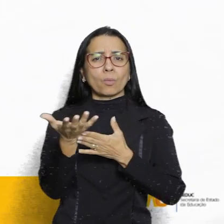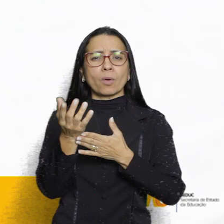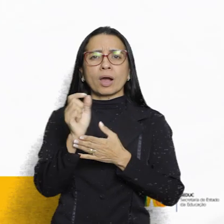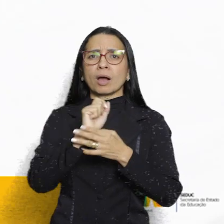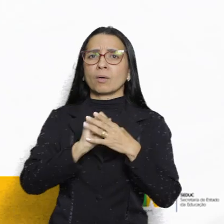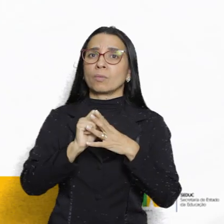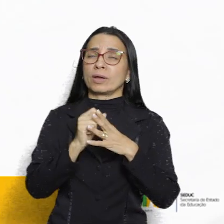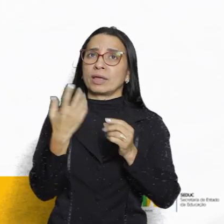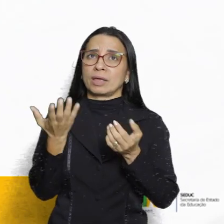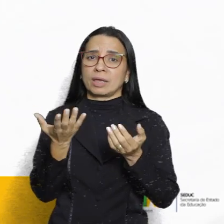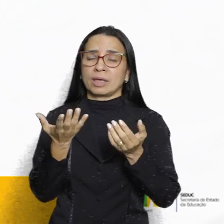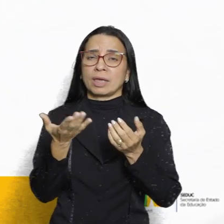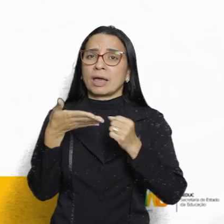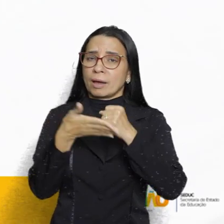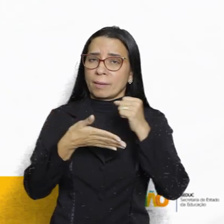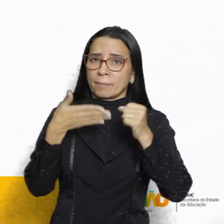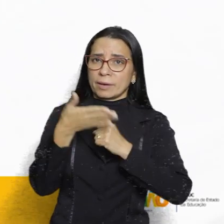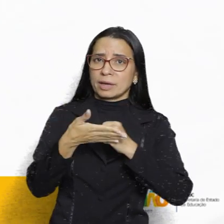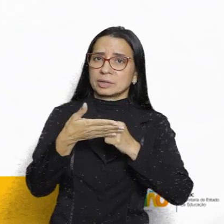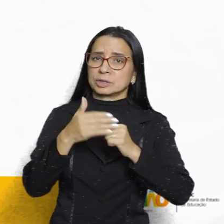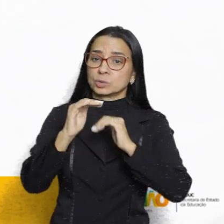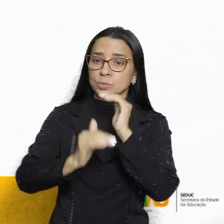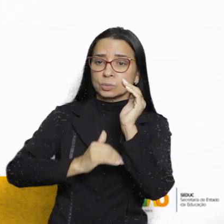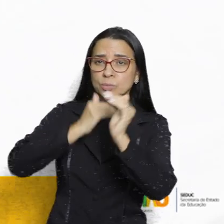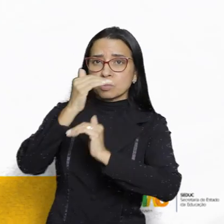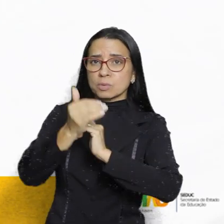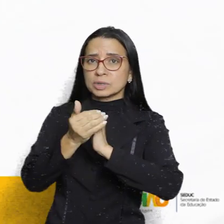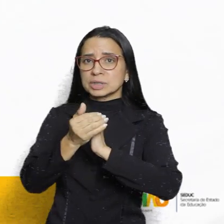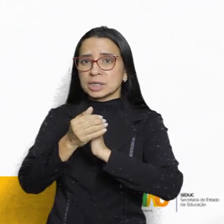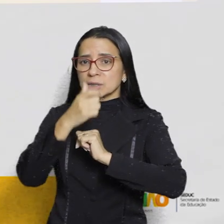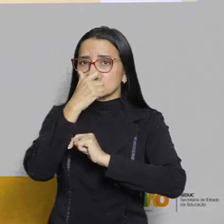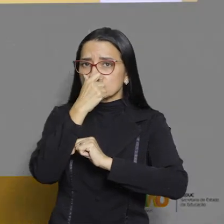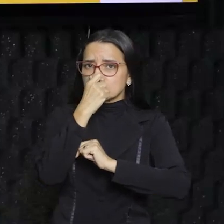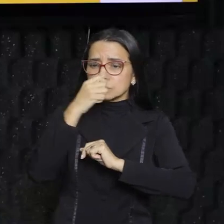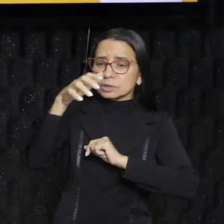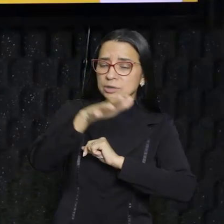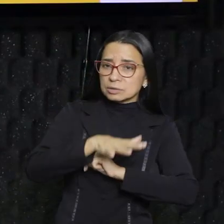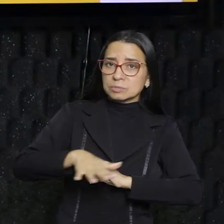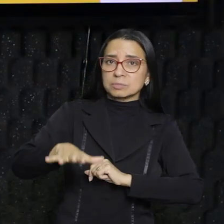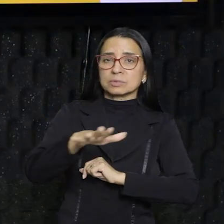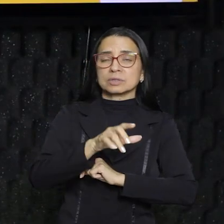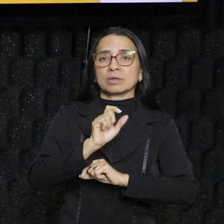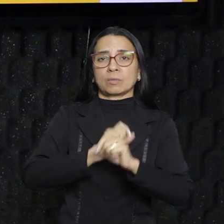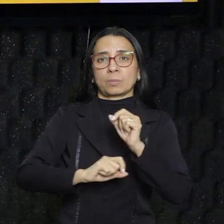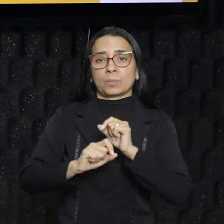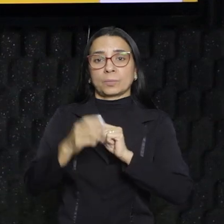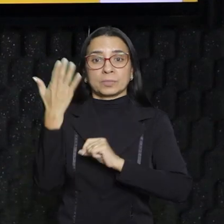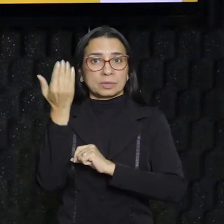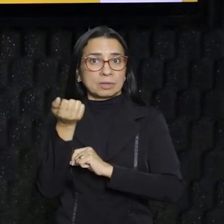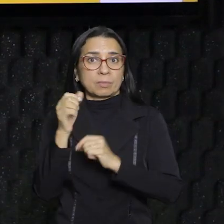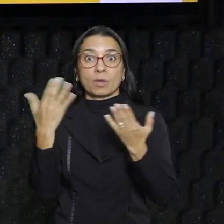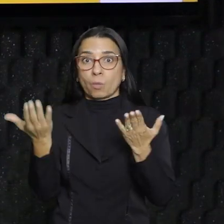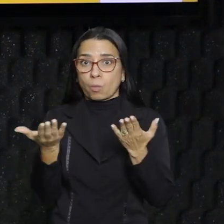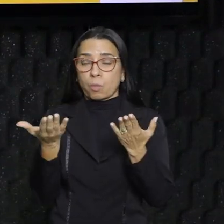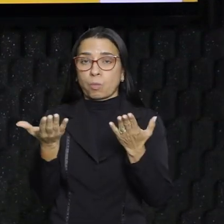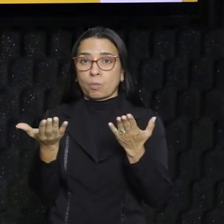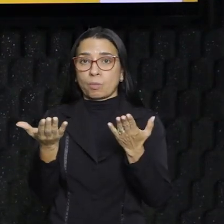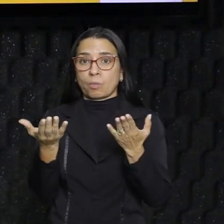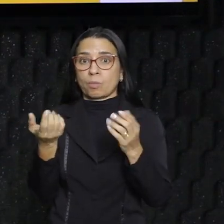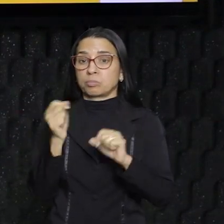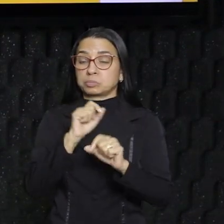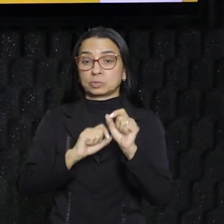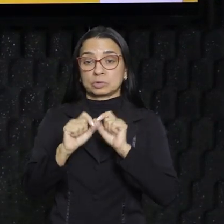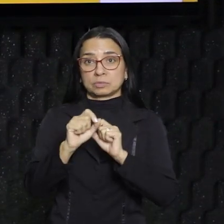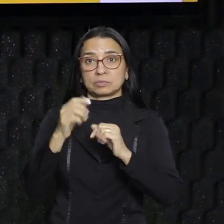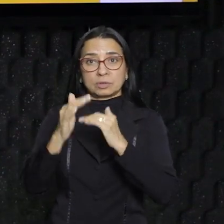causador do processo de concentração espacial? Eu quero saber a causa, tá certo? Agora o eu preciso saber? Que